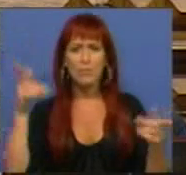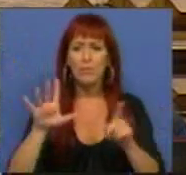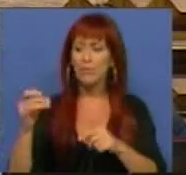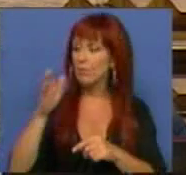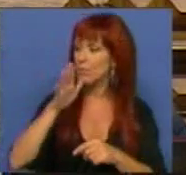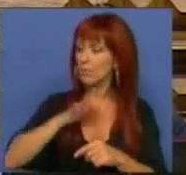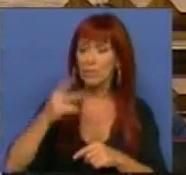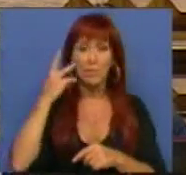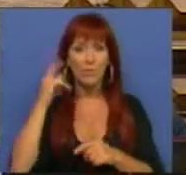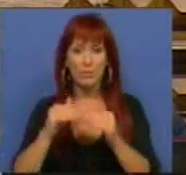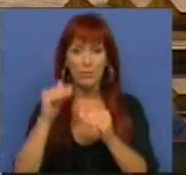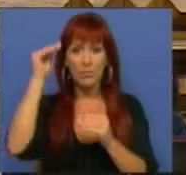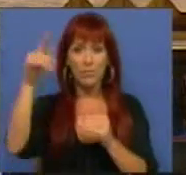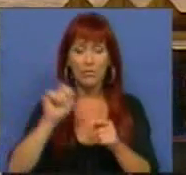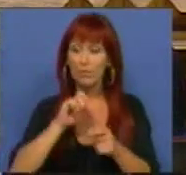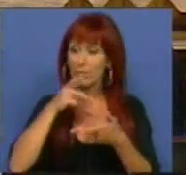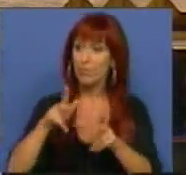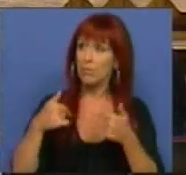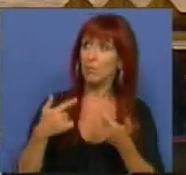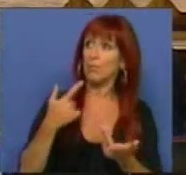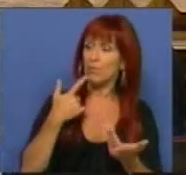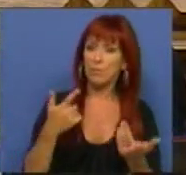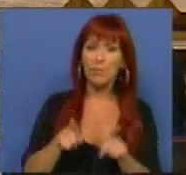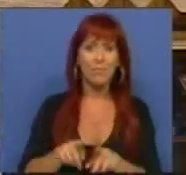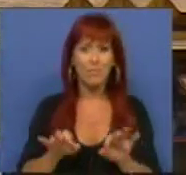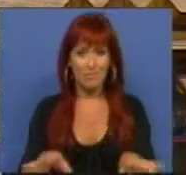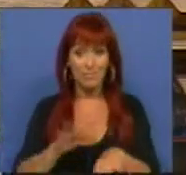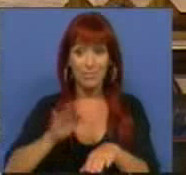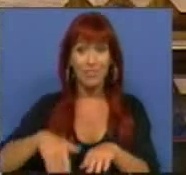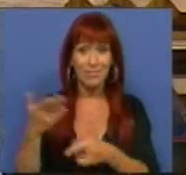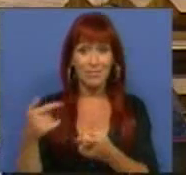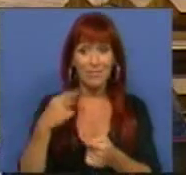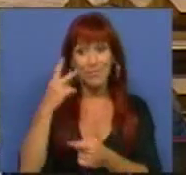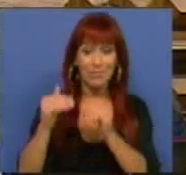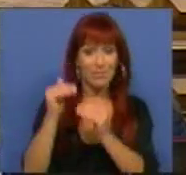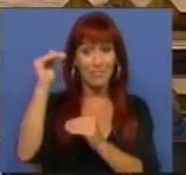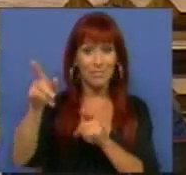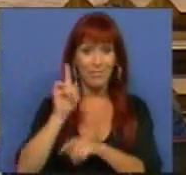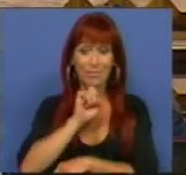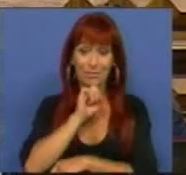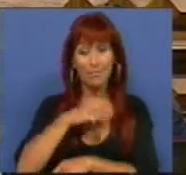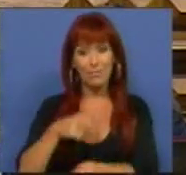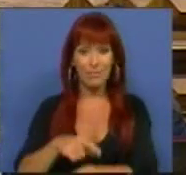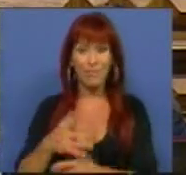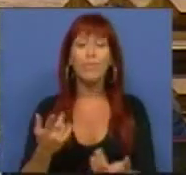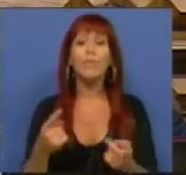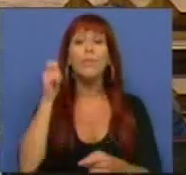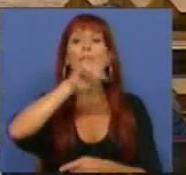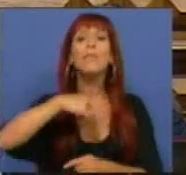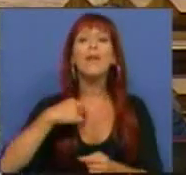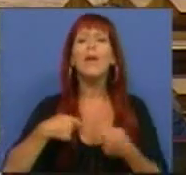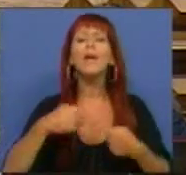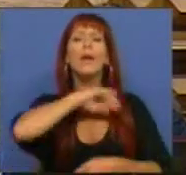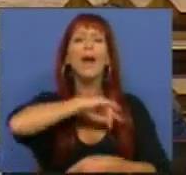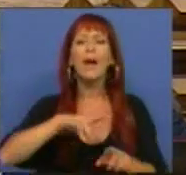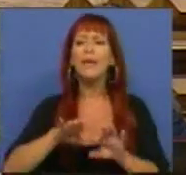quando nos dizem que vivemos acima das nossas possibilidades, é exatamente por isto que vivemos acima das nossas possibilidades. Pois quem é que